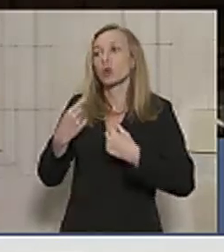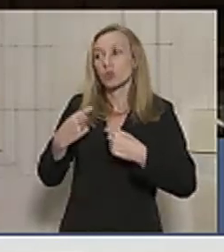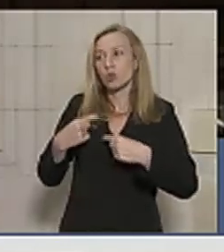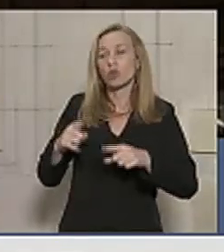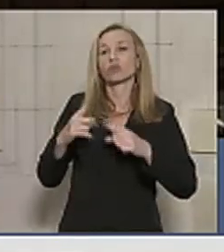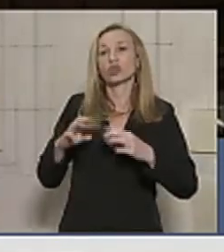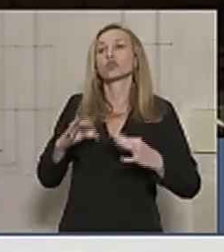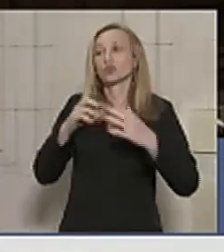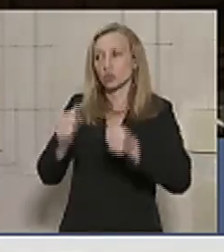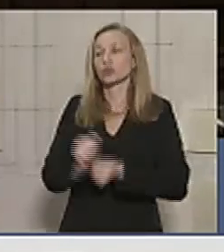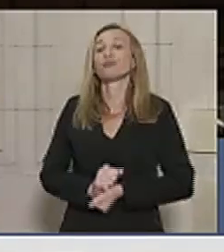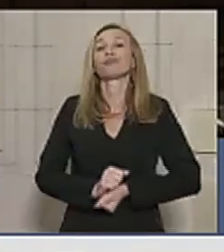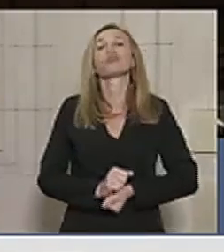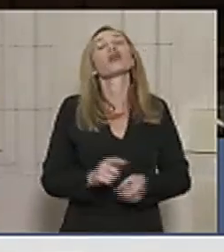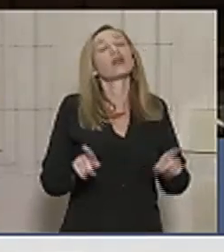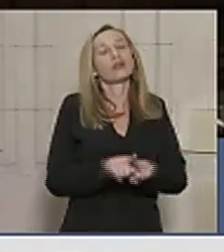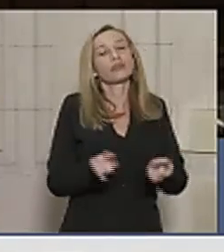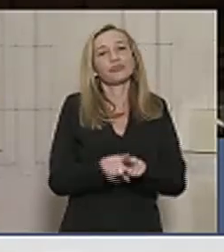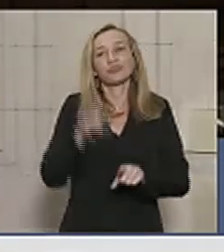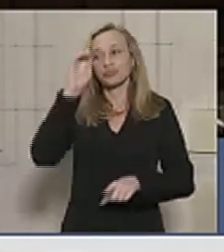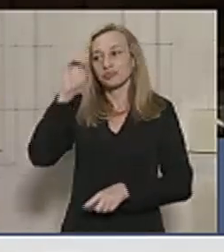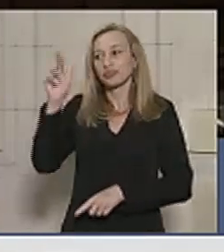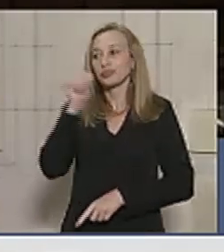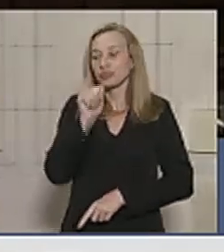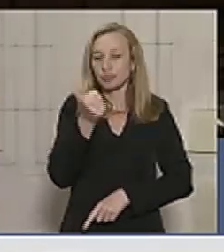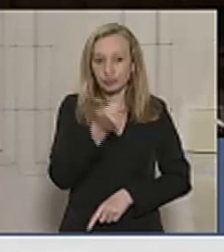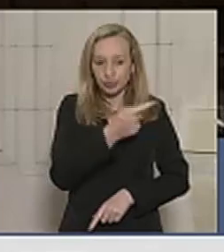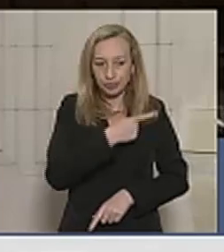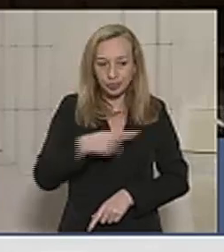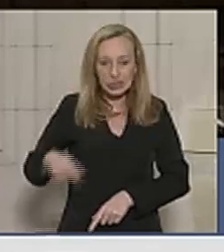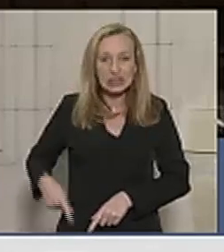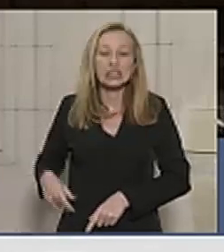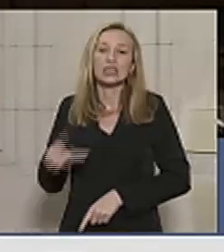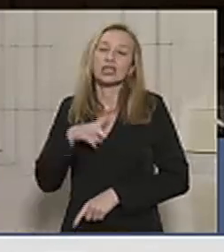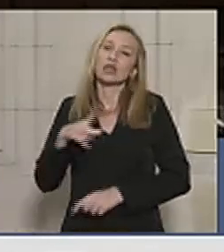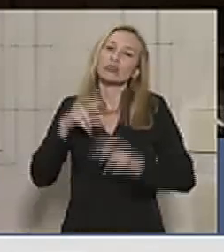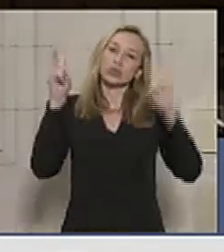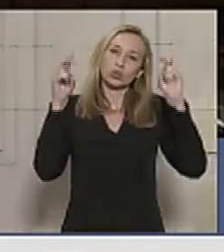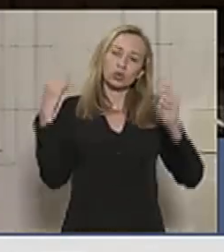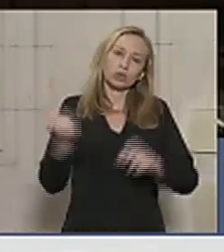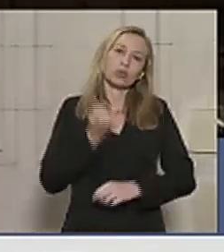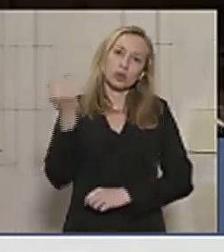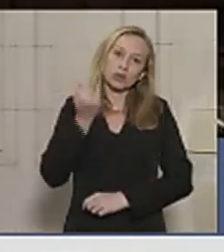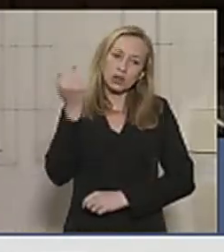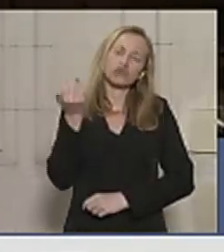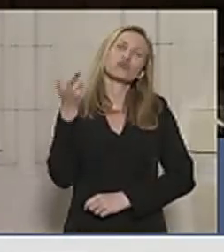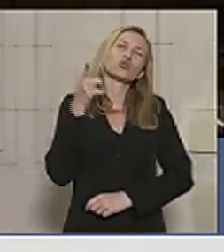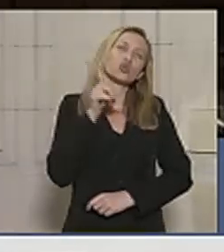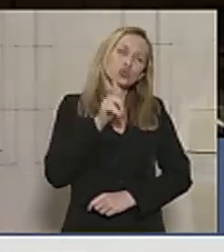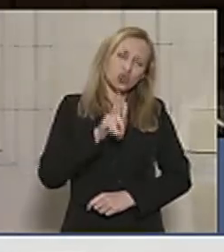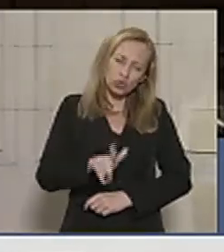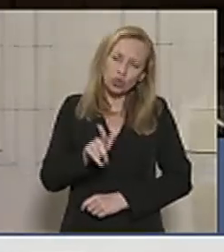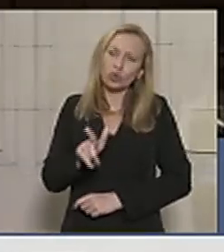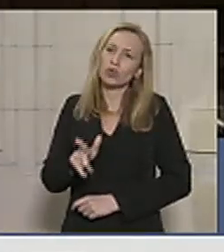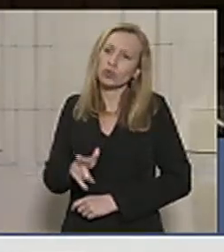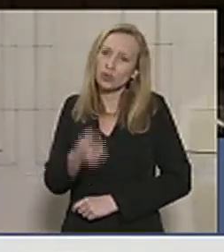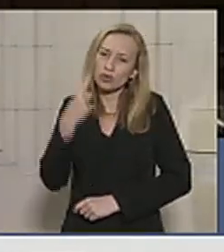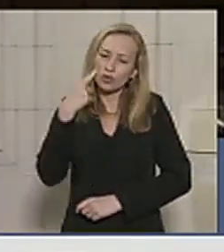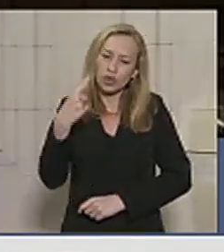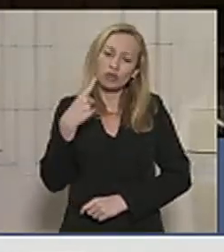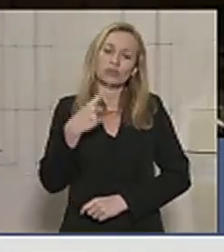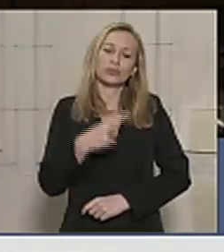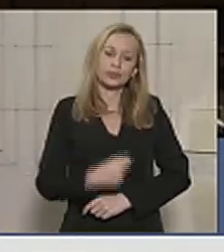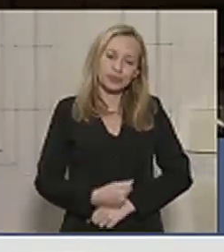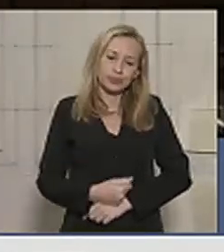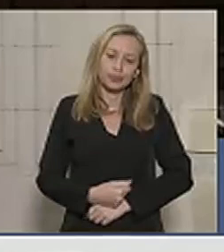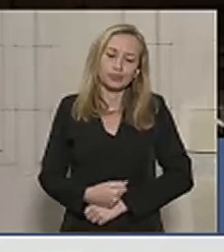acusações. Além disso, senhora presidente, nós temos um assunto importante. Mais uma vez assistimos a